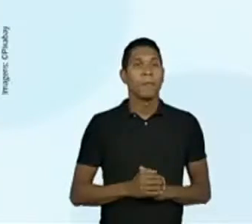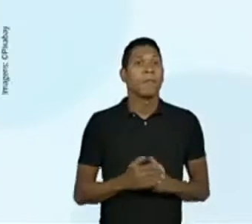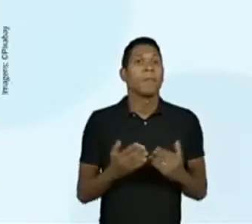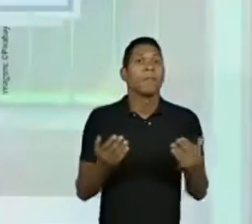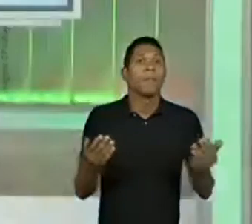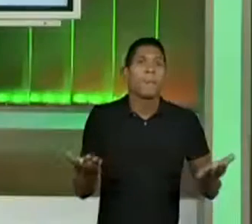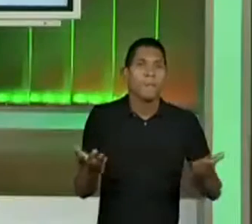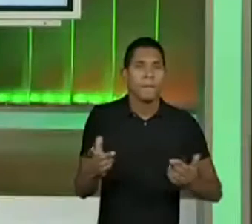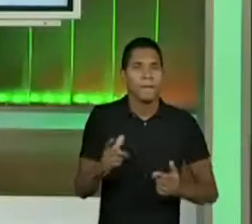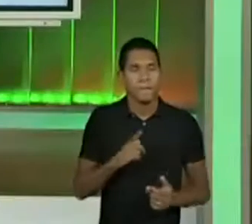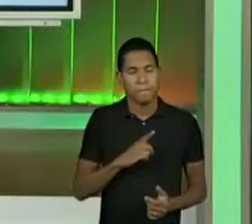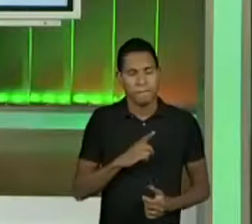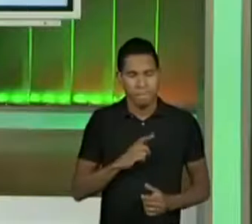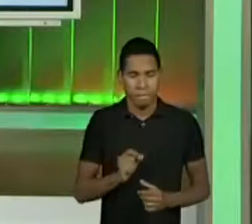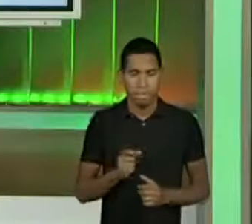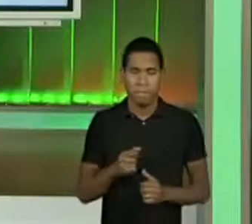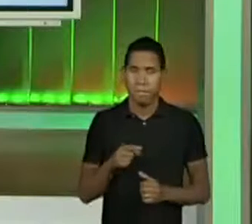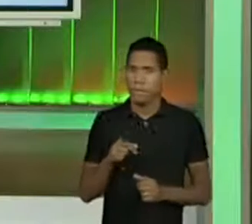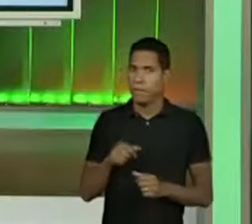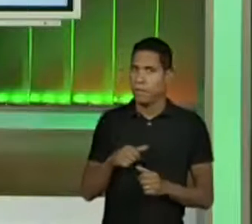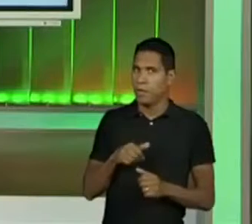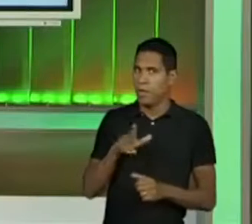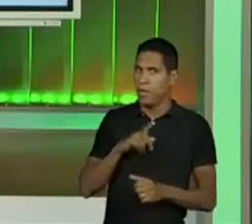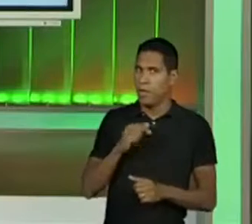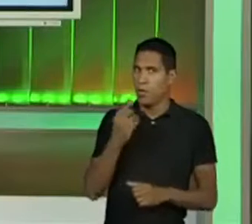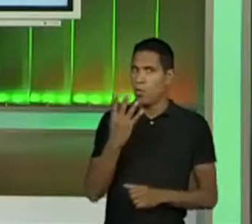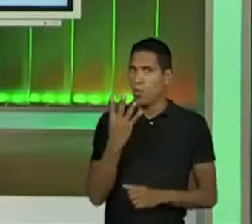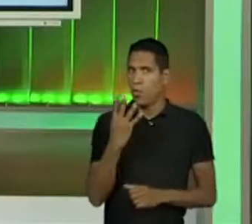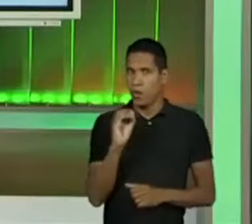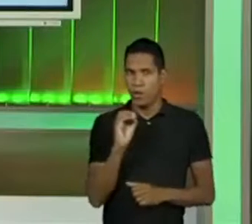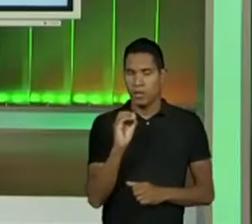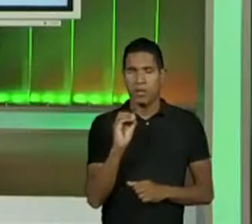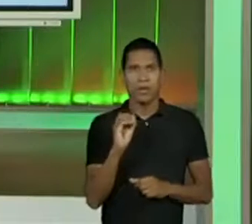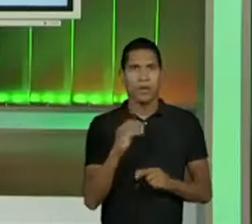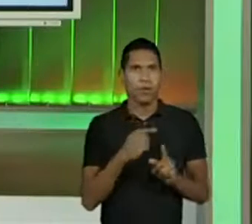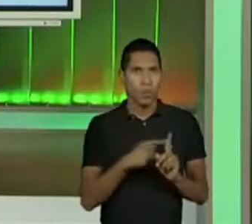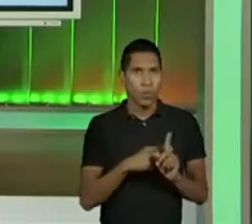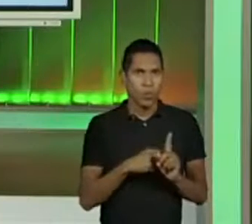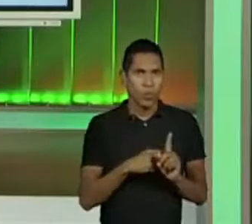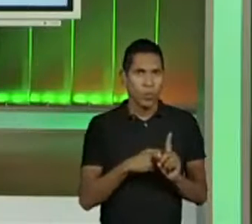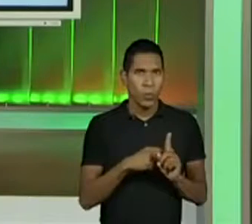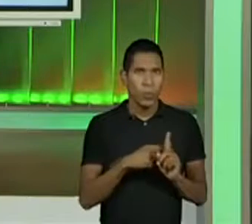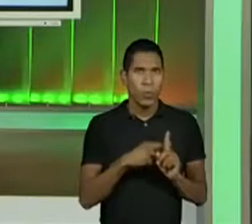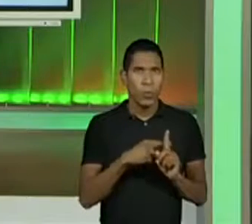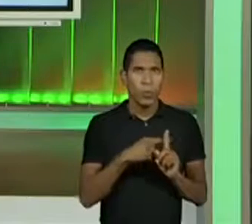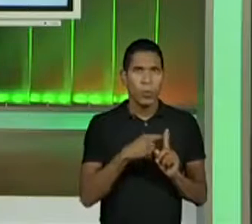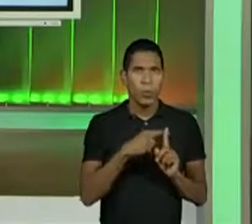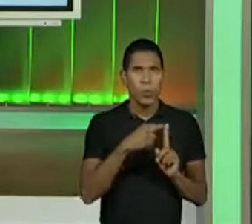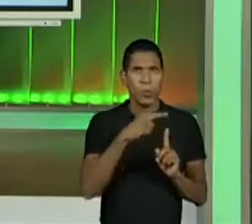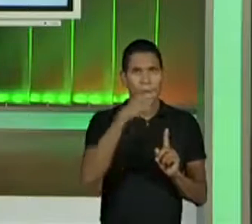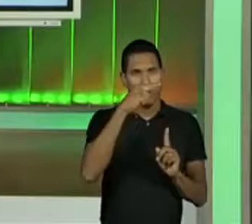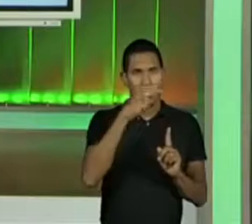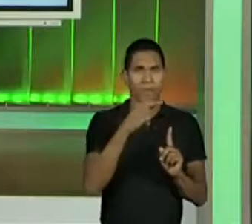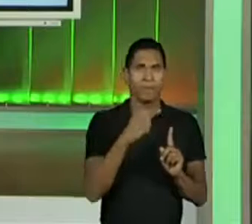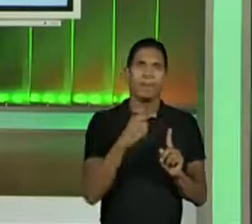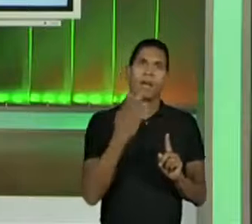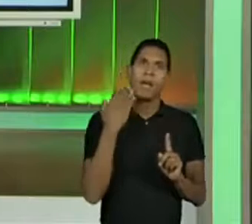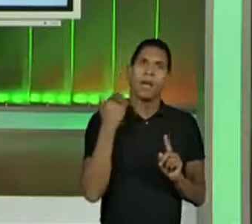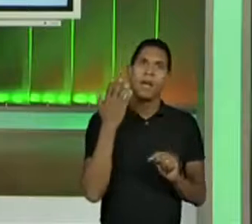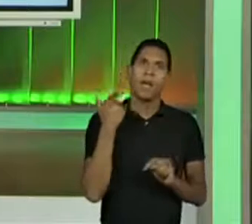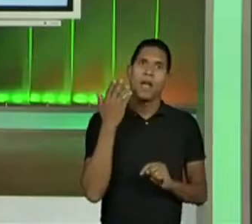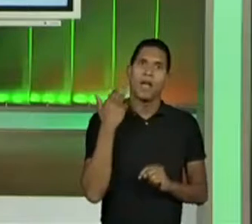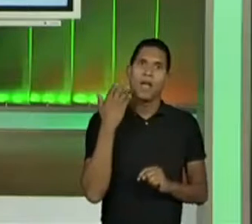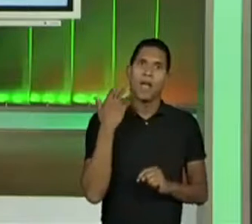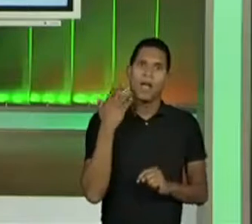Conforme aumenta e se aproxima dos 40 graus. Mais calor. Então, vou registrar aqui.